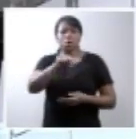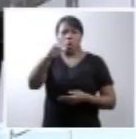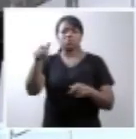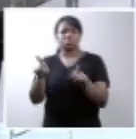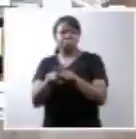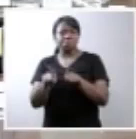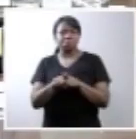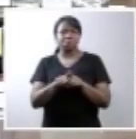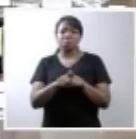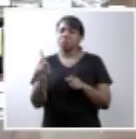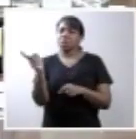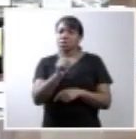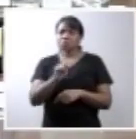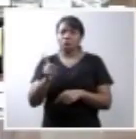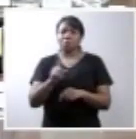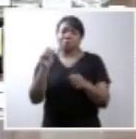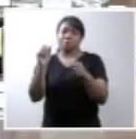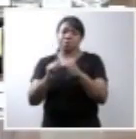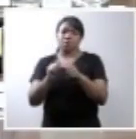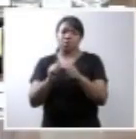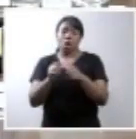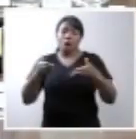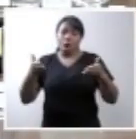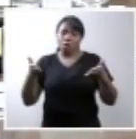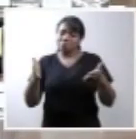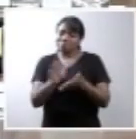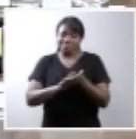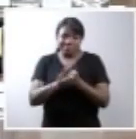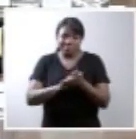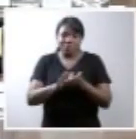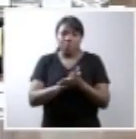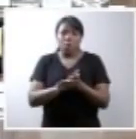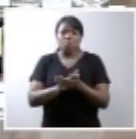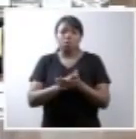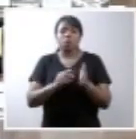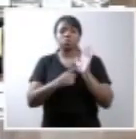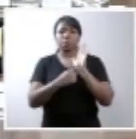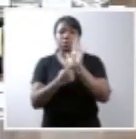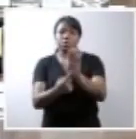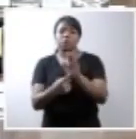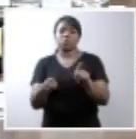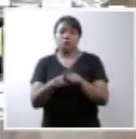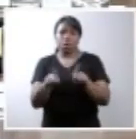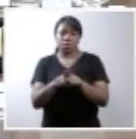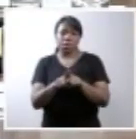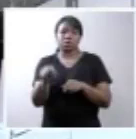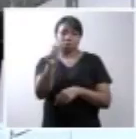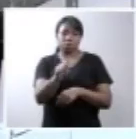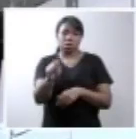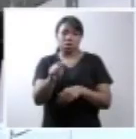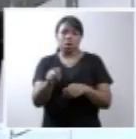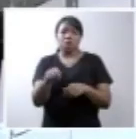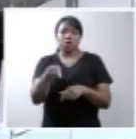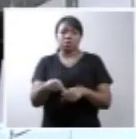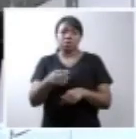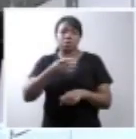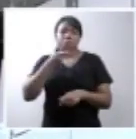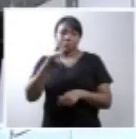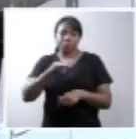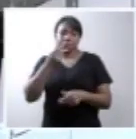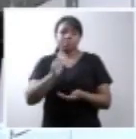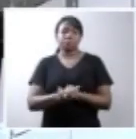não foi instaurado em momento algum pelos representantes da entidade proponente desta arguição.